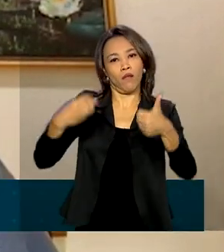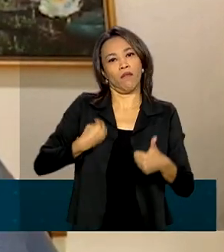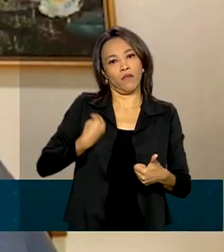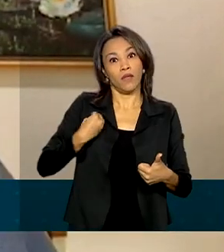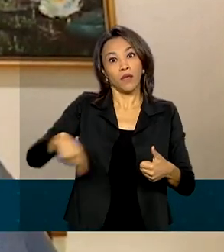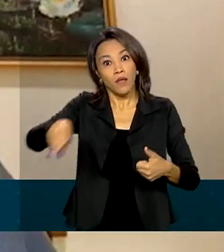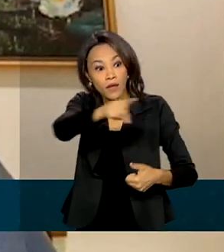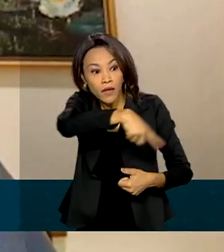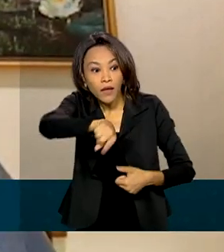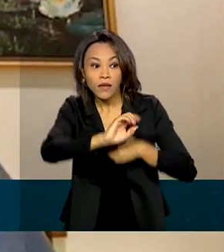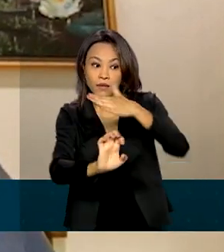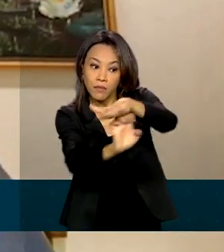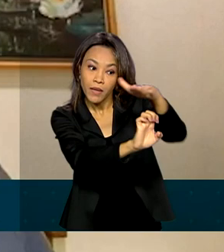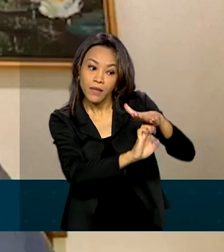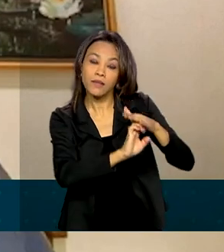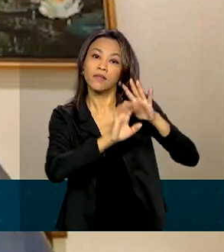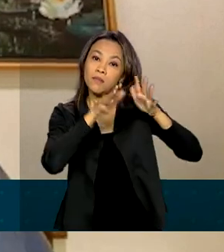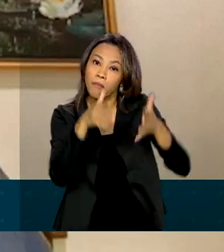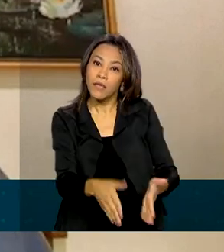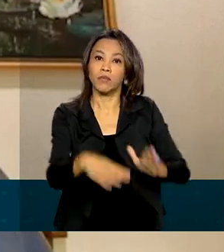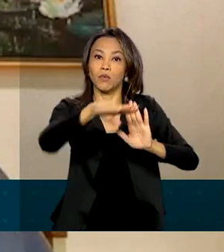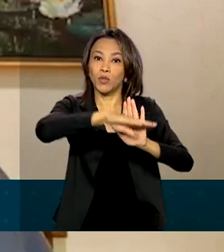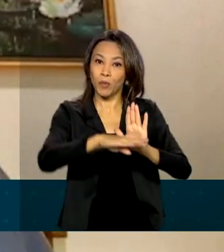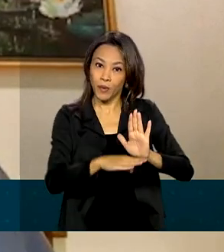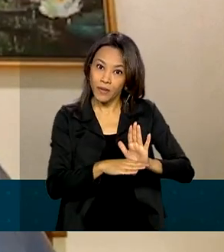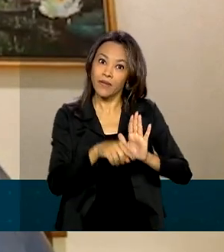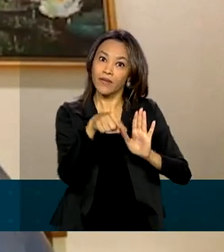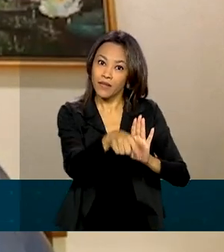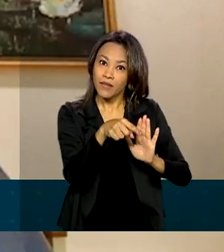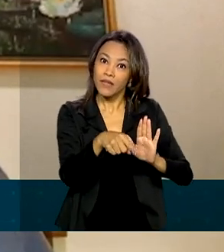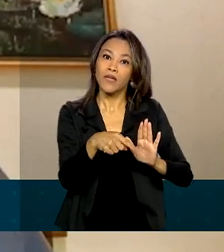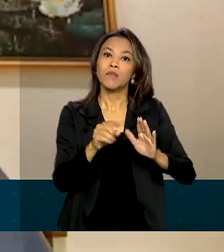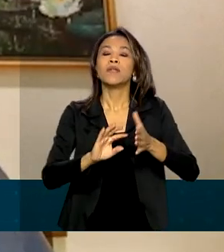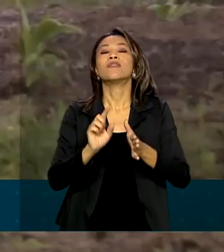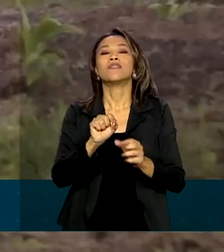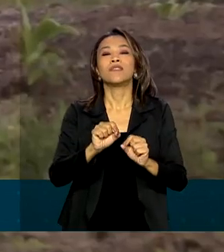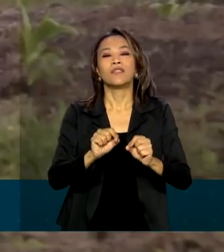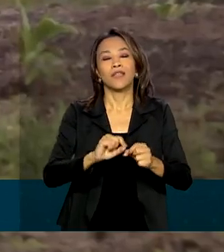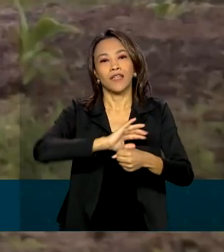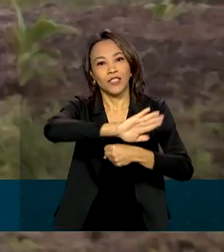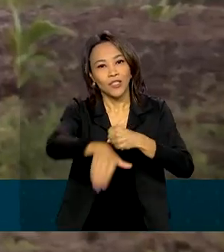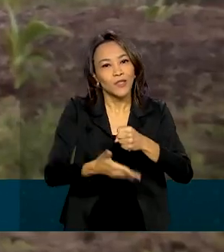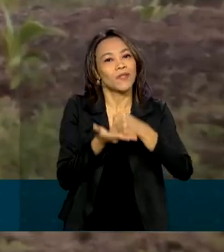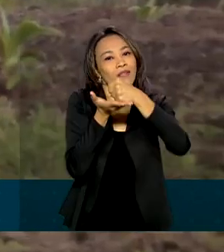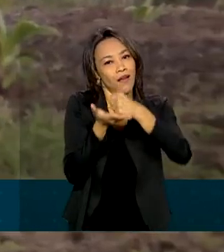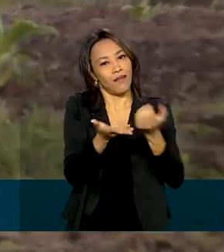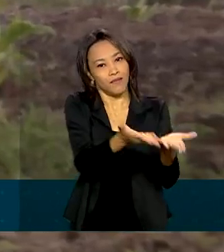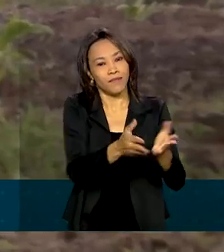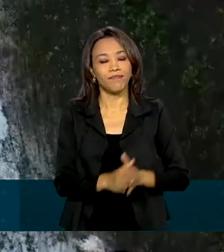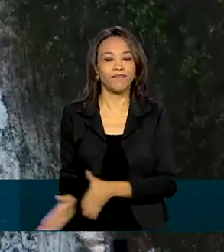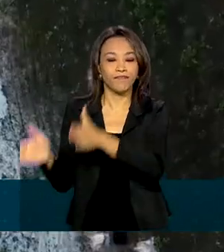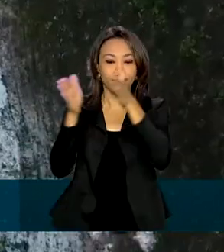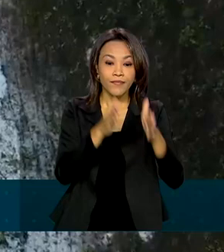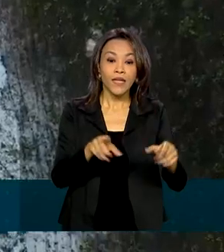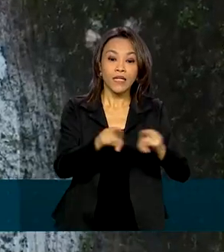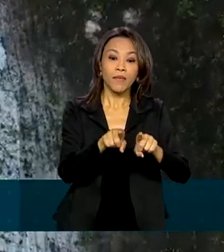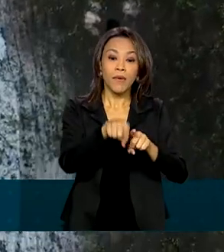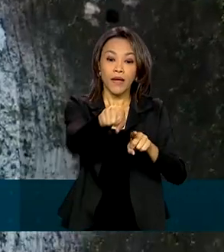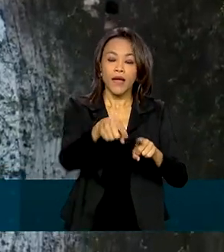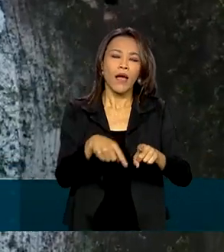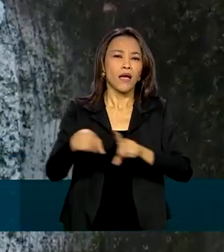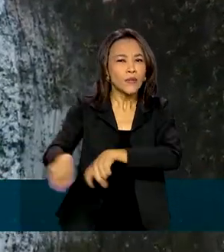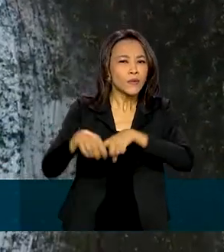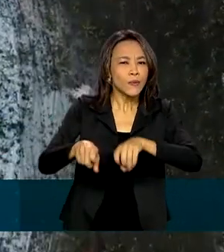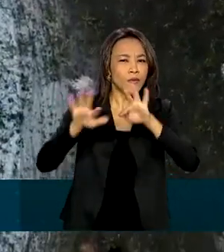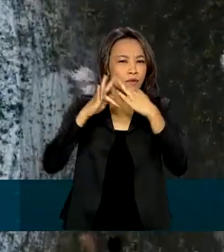participem de um programa de desenvolvimento sustentável que inclui milhares de famílias em todo o país. Além da inclusão da agricultura familiar, o